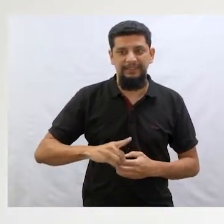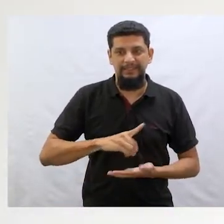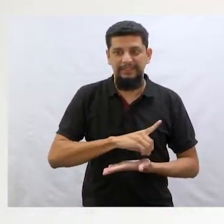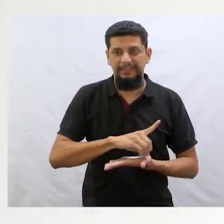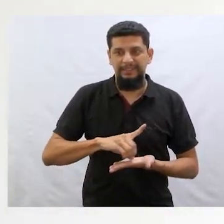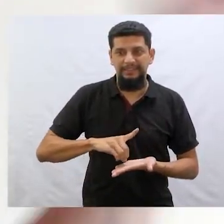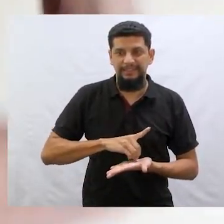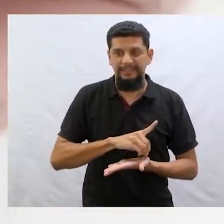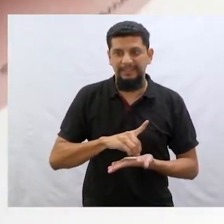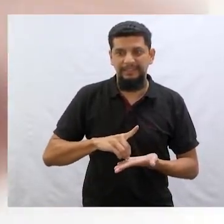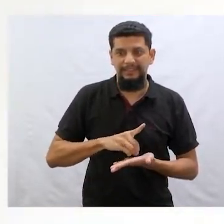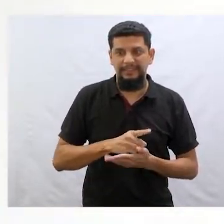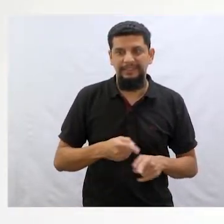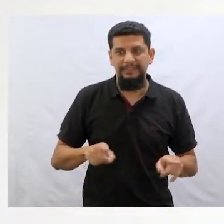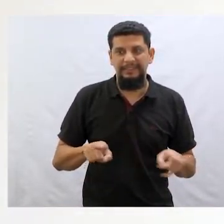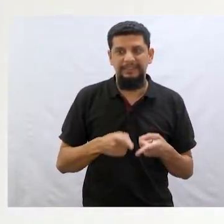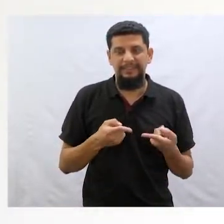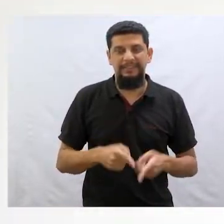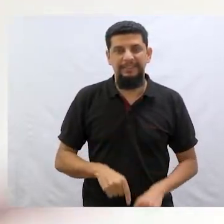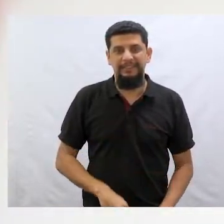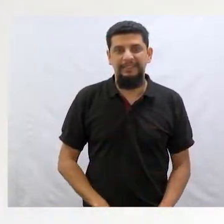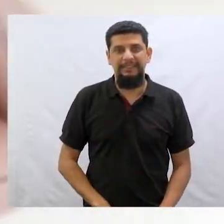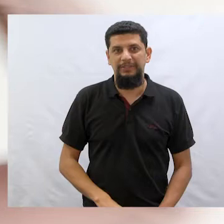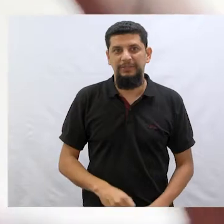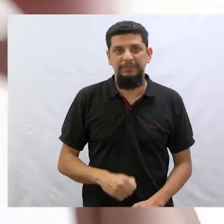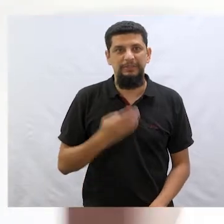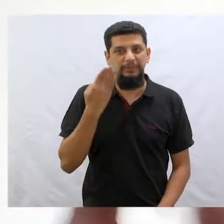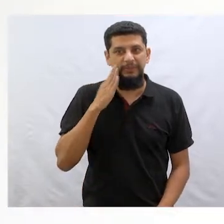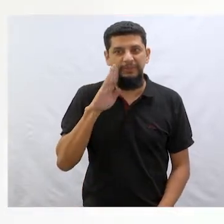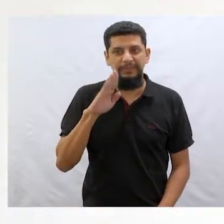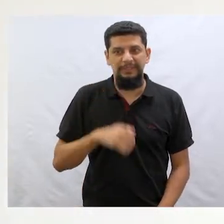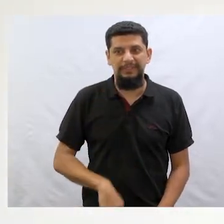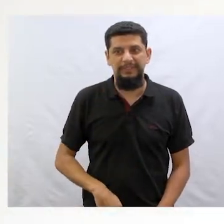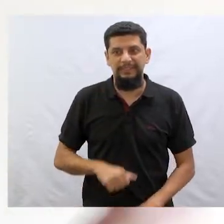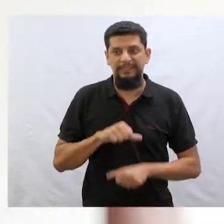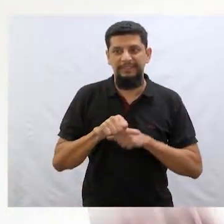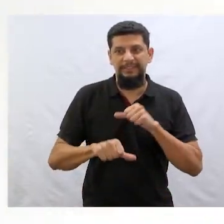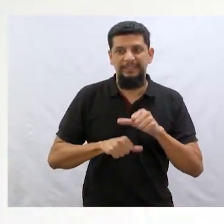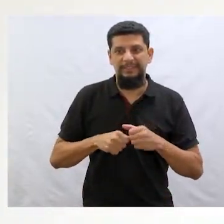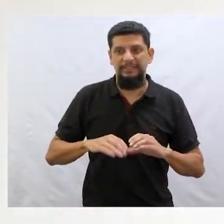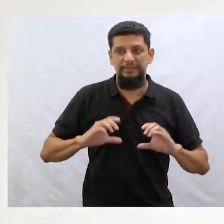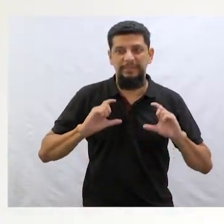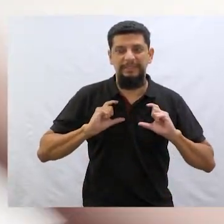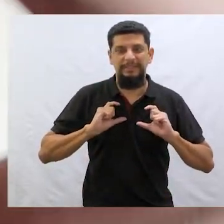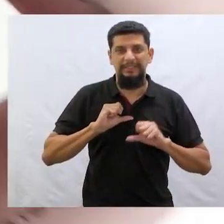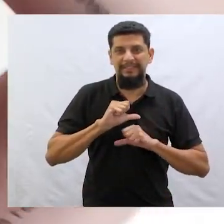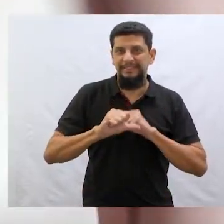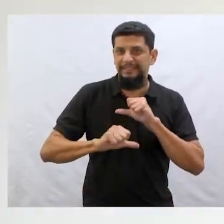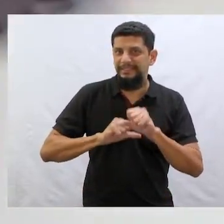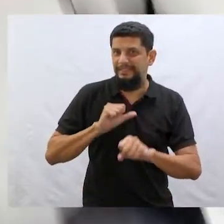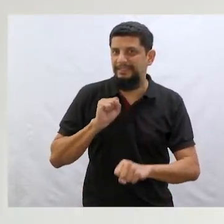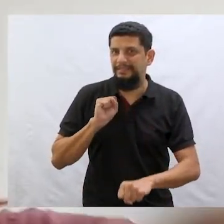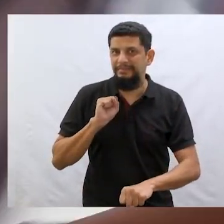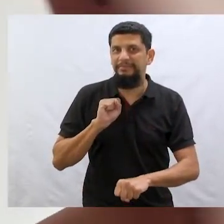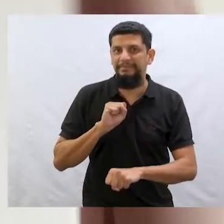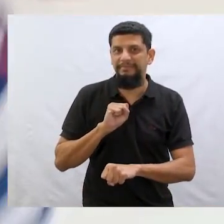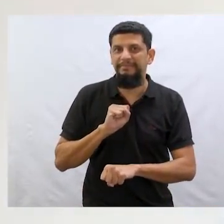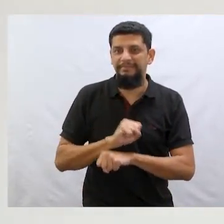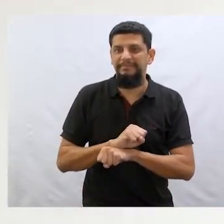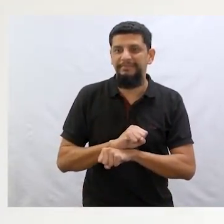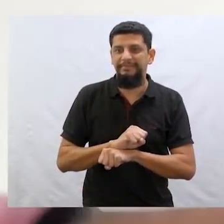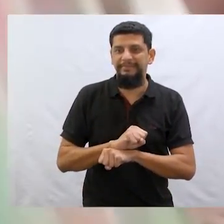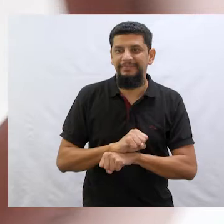Na madrugada vitrola rolando um blues Trocando de